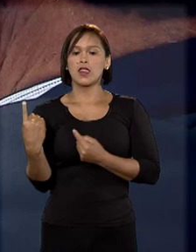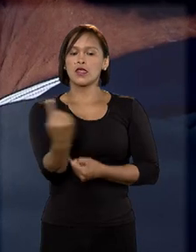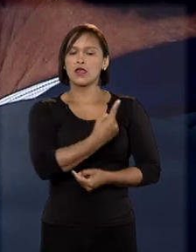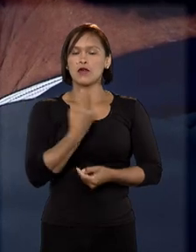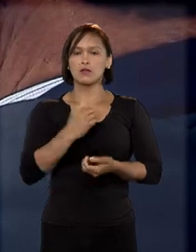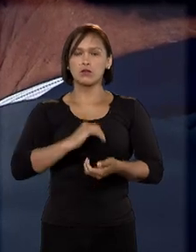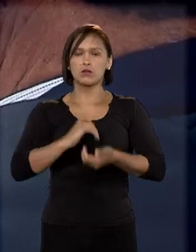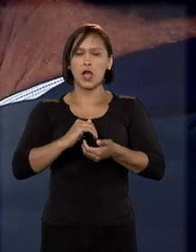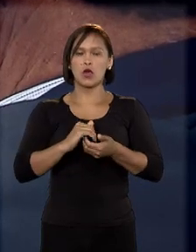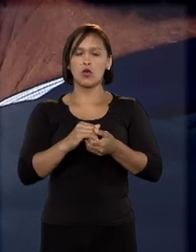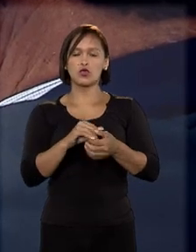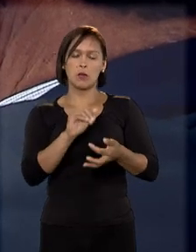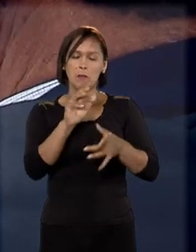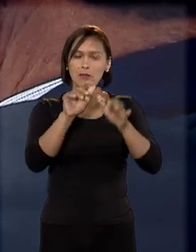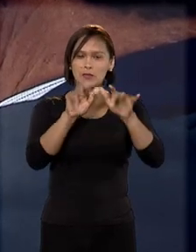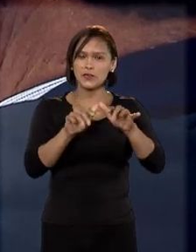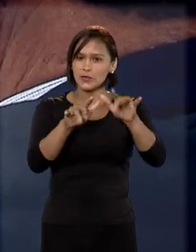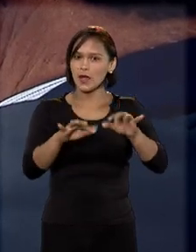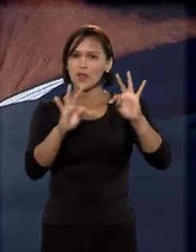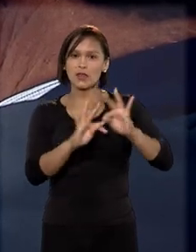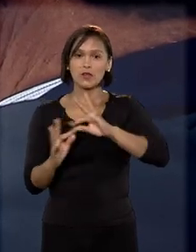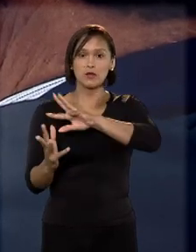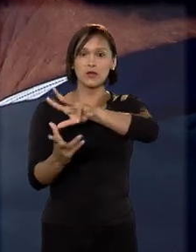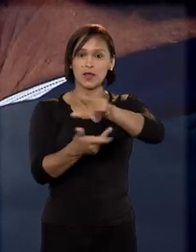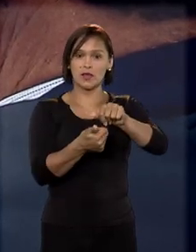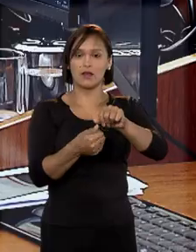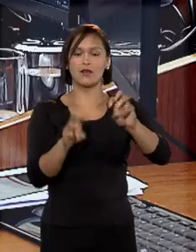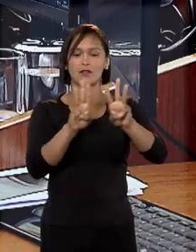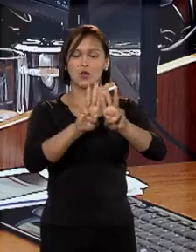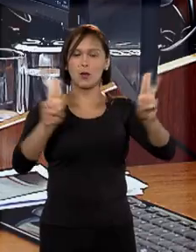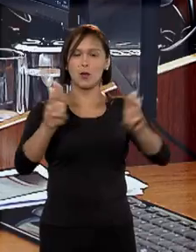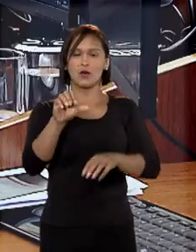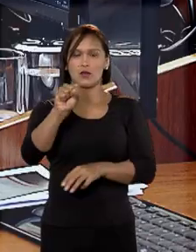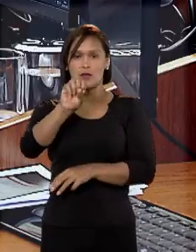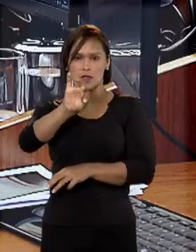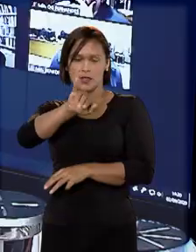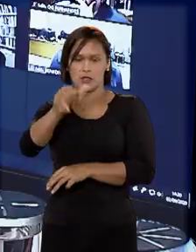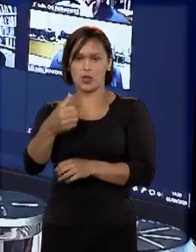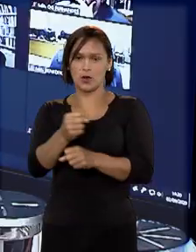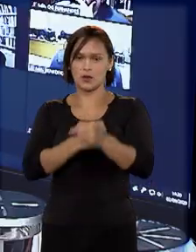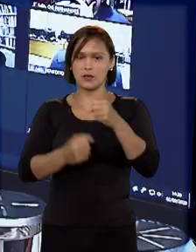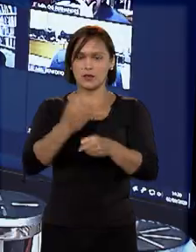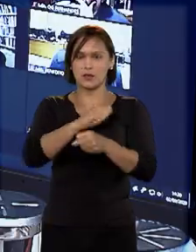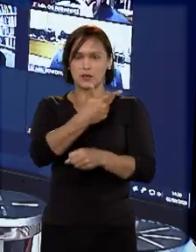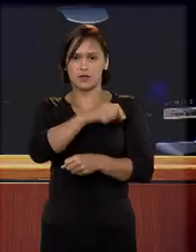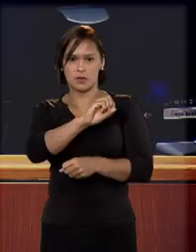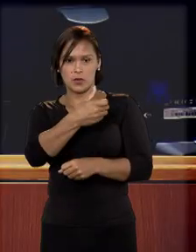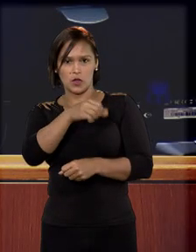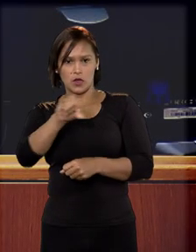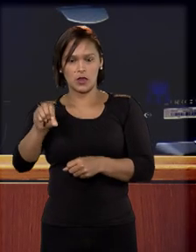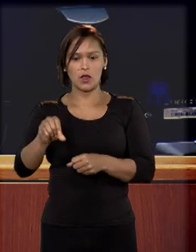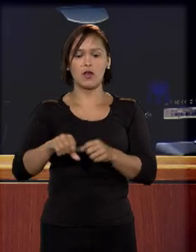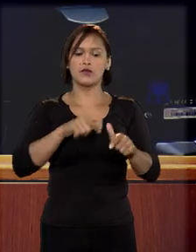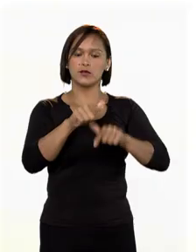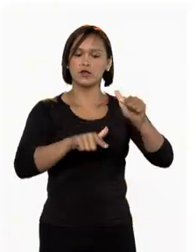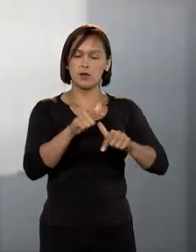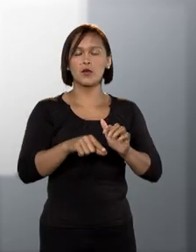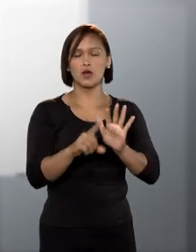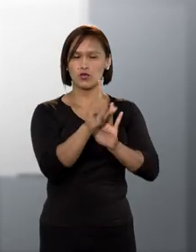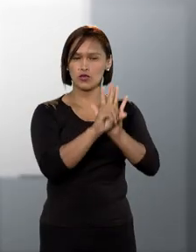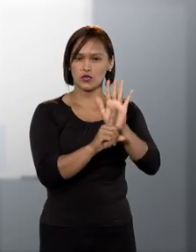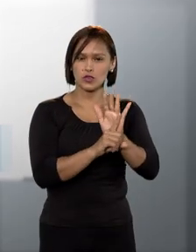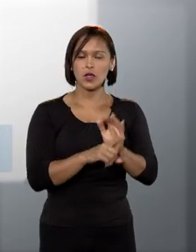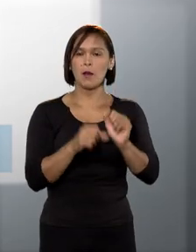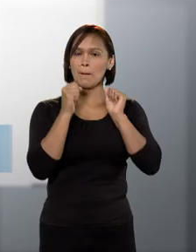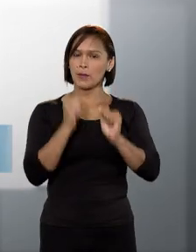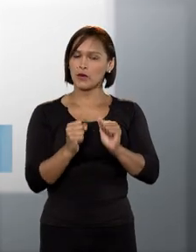Somos uma das cortes mais informatizadas do planeta. No portal do STJ, desde 2009, os operadores do direito